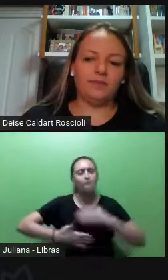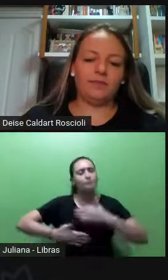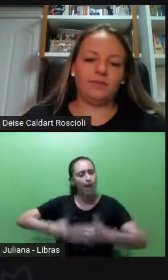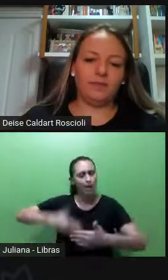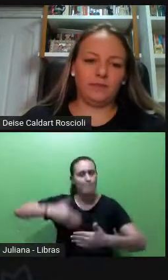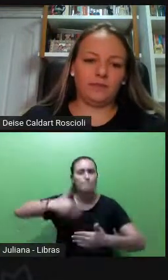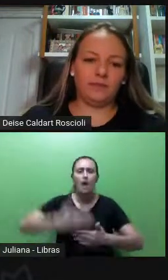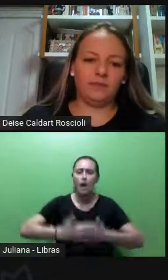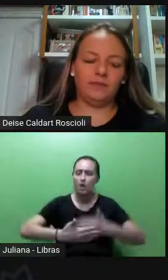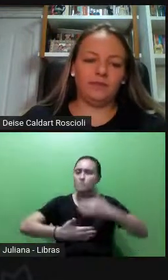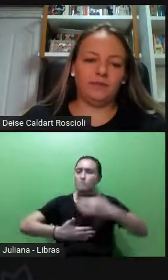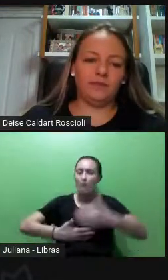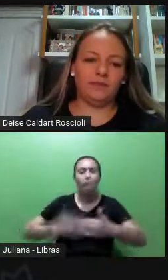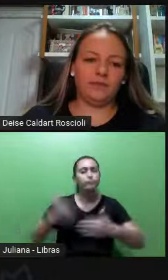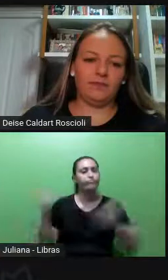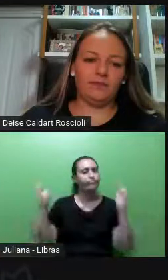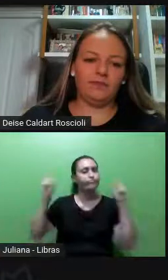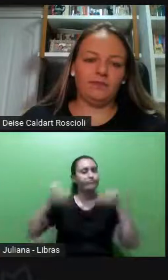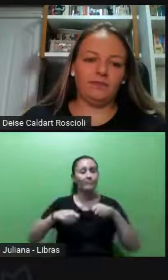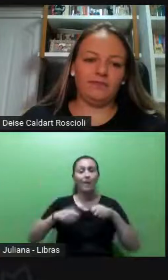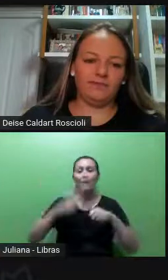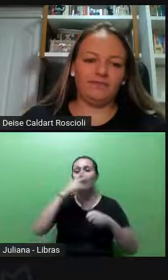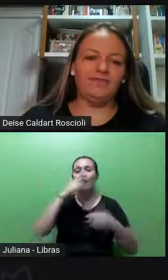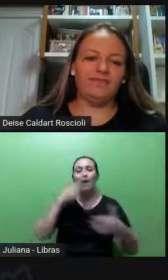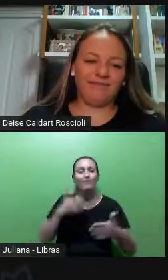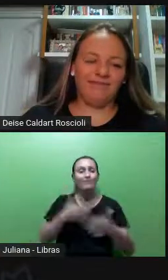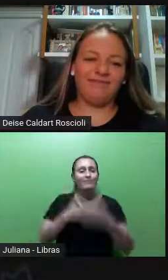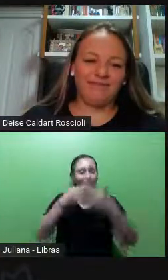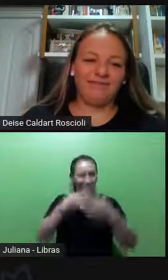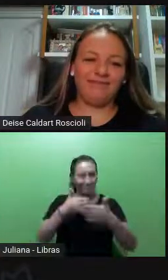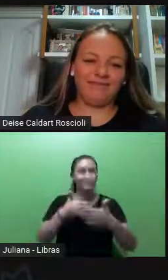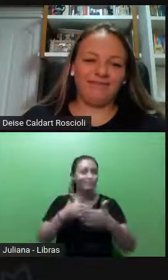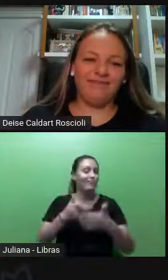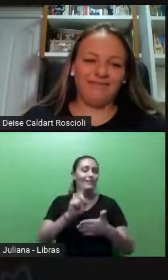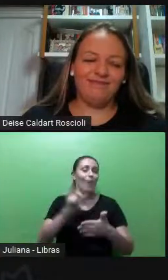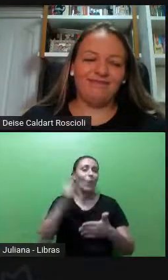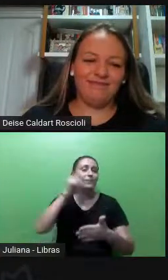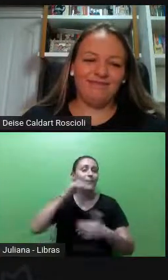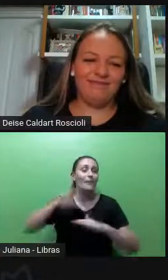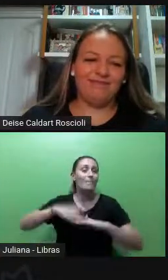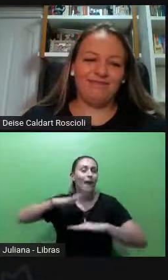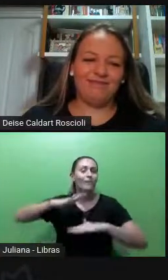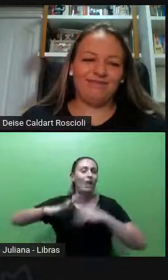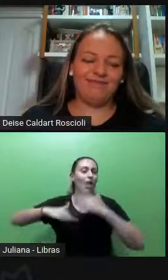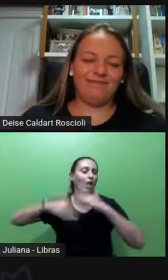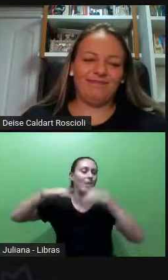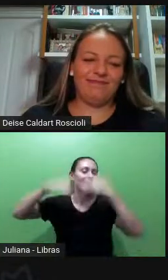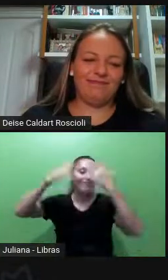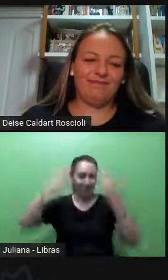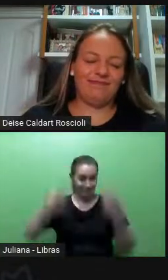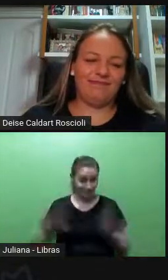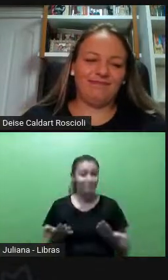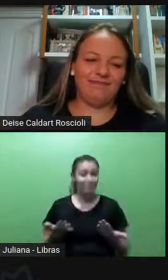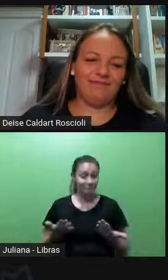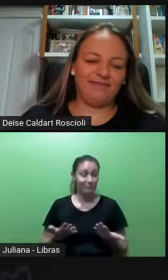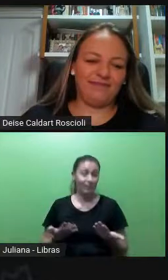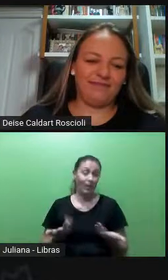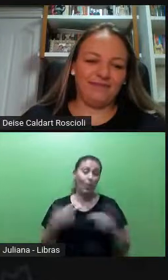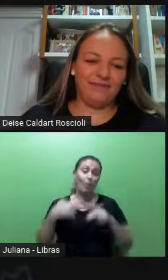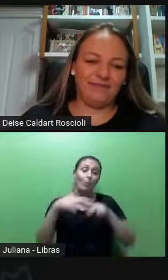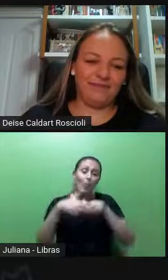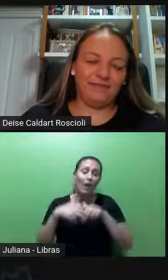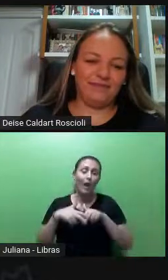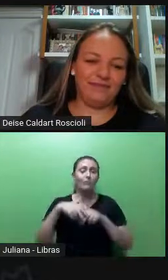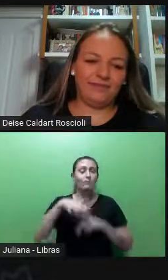um ponto que elas não ultrapassam mais, por isso a ideia do teto de vidro, né, elas não ultrapassam mais, por situações sociais,